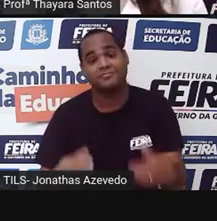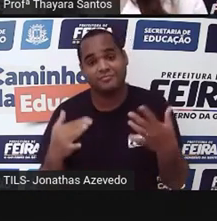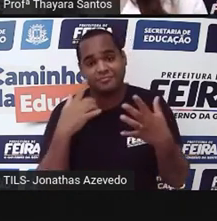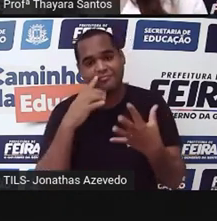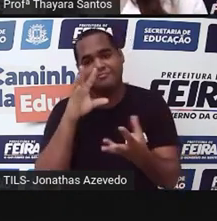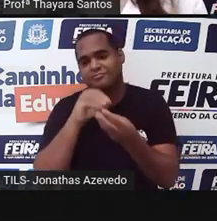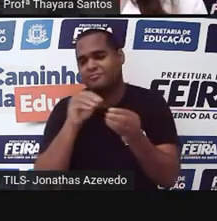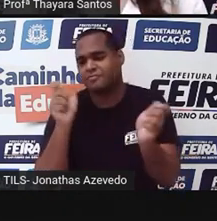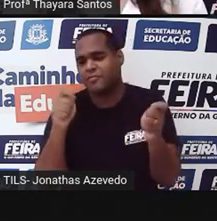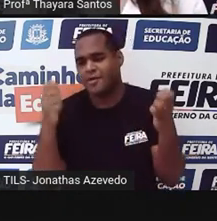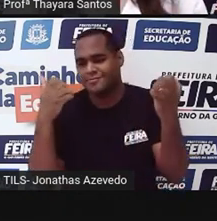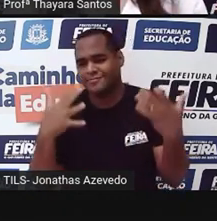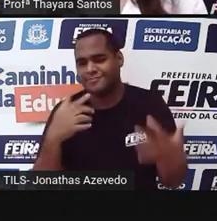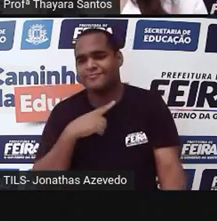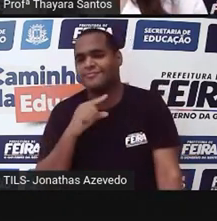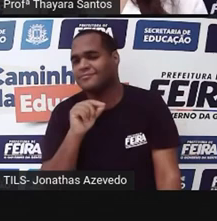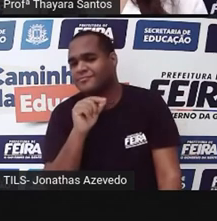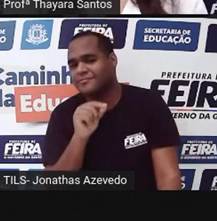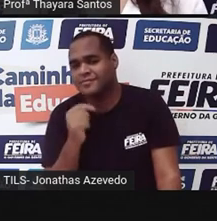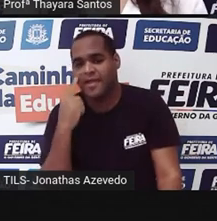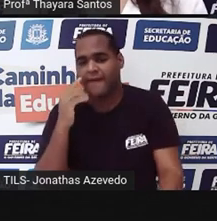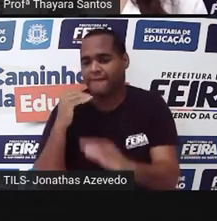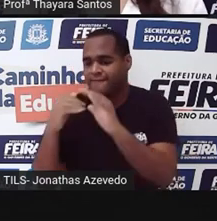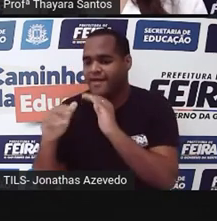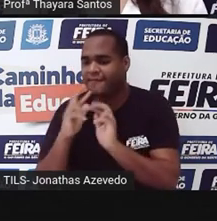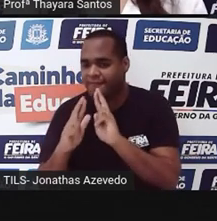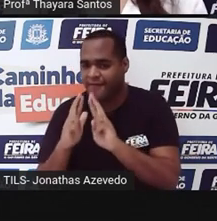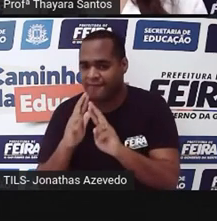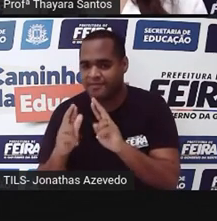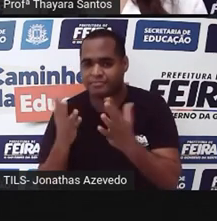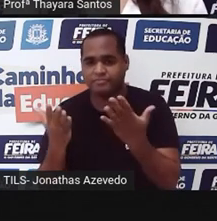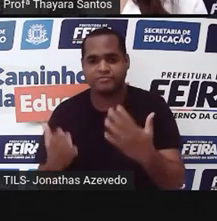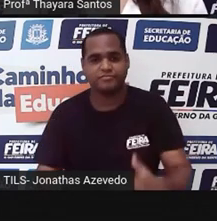pode clicar aqui em Enviar Resposta.